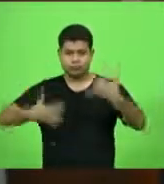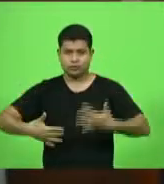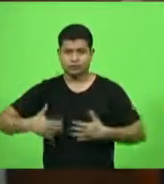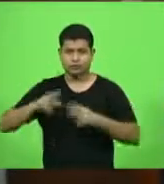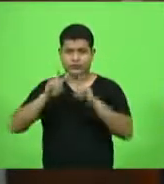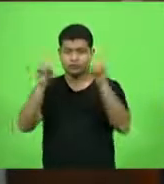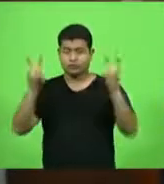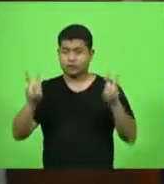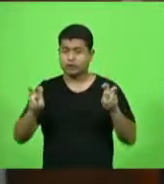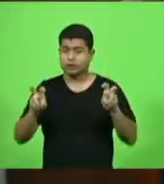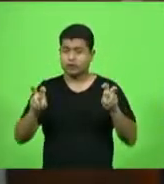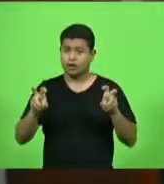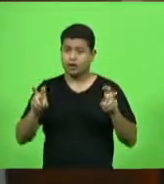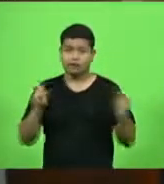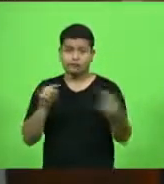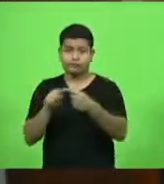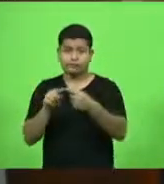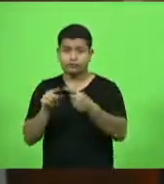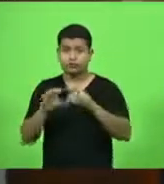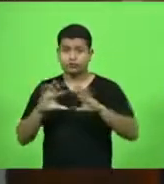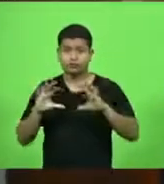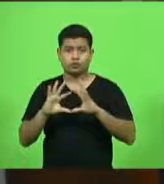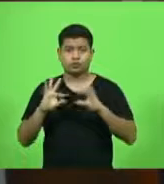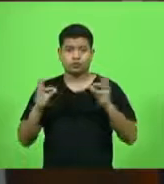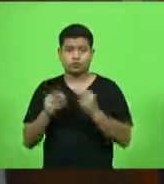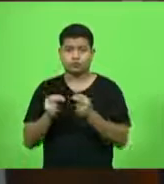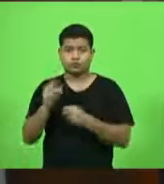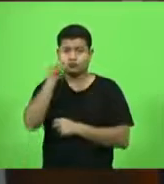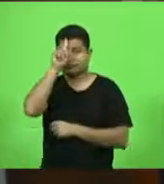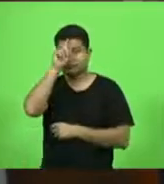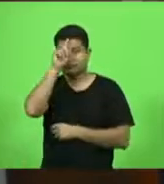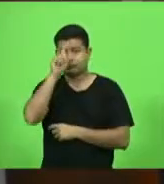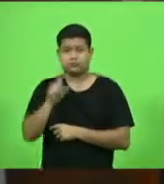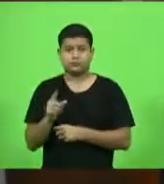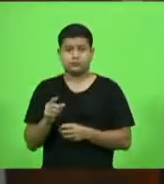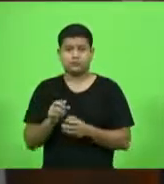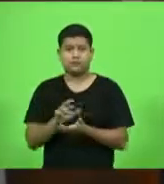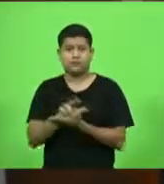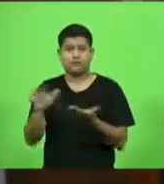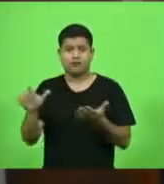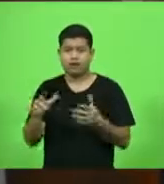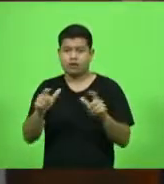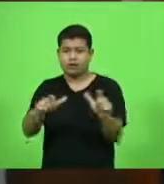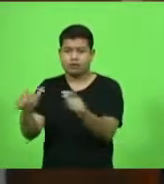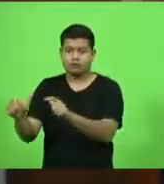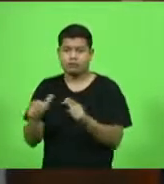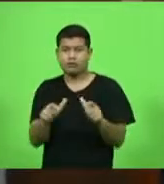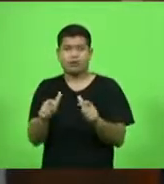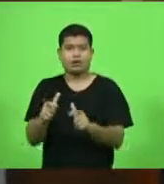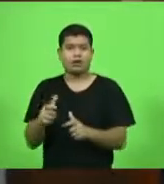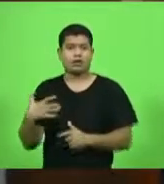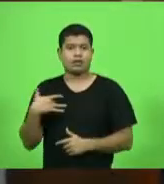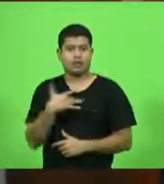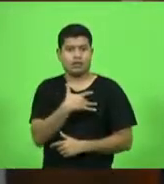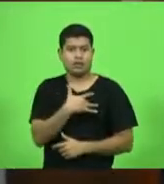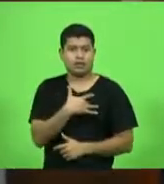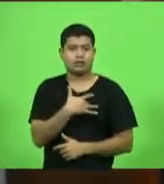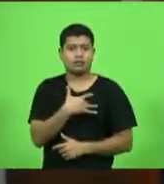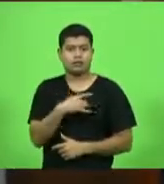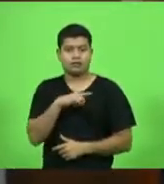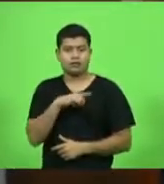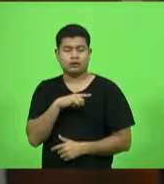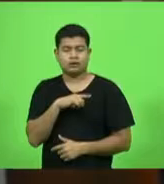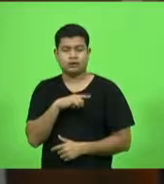a todos os hospitais e a inúmeras clínicas espalhadas pelo Estado, refiro-me